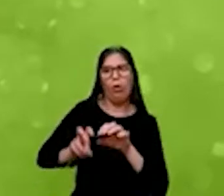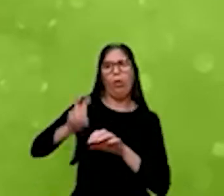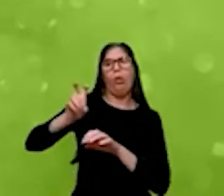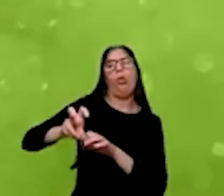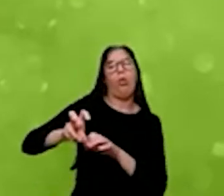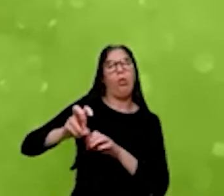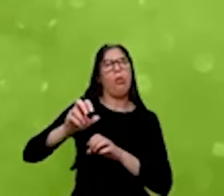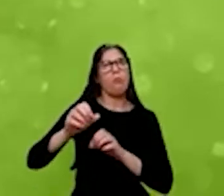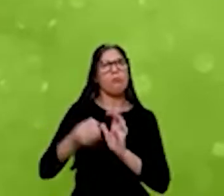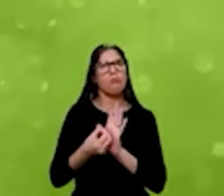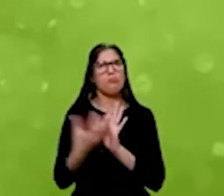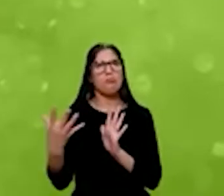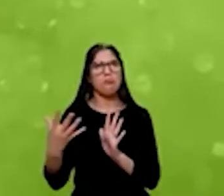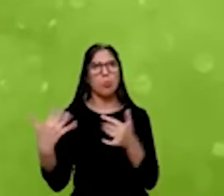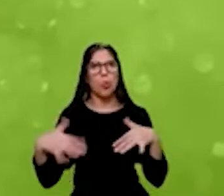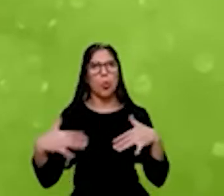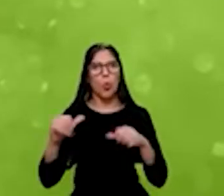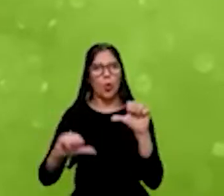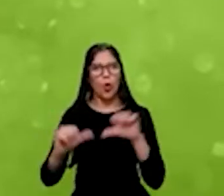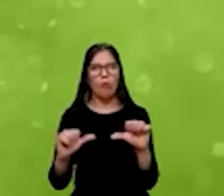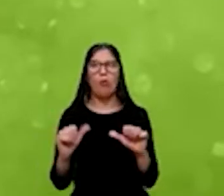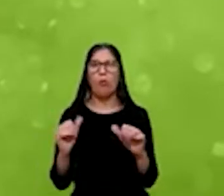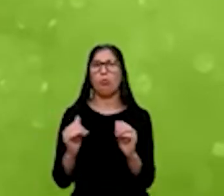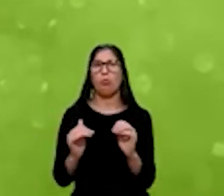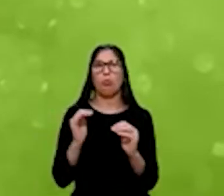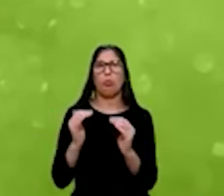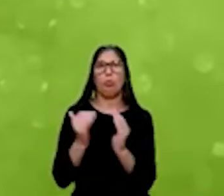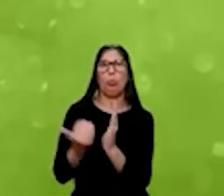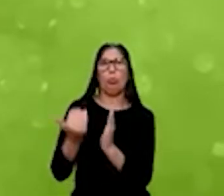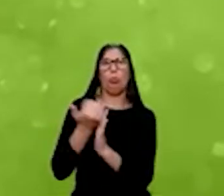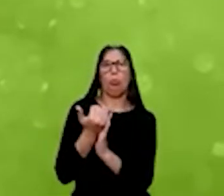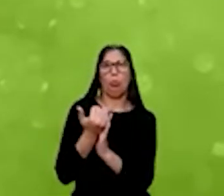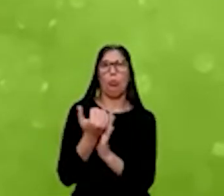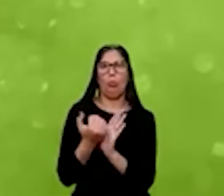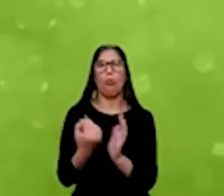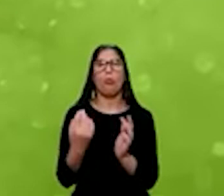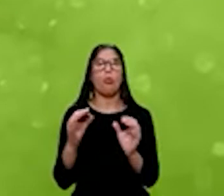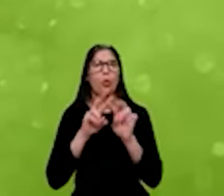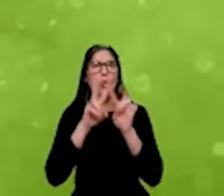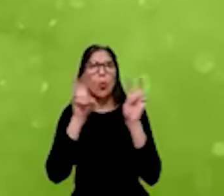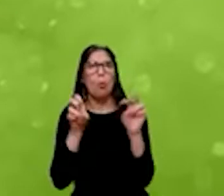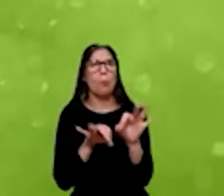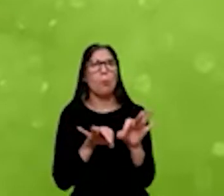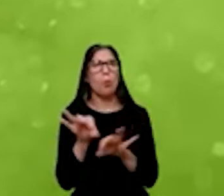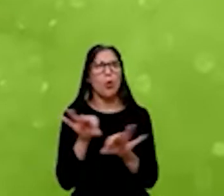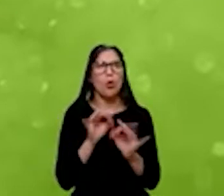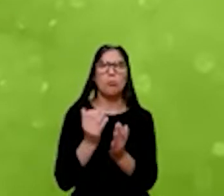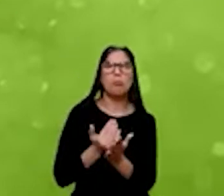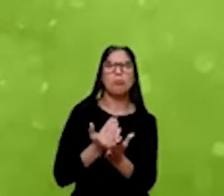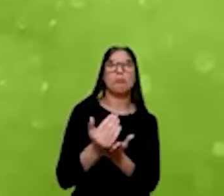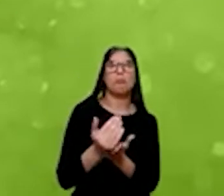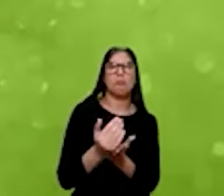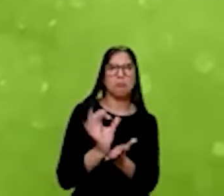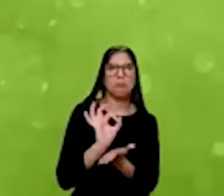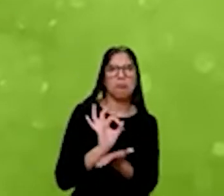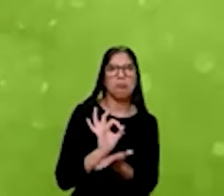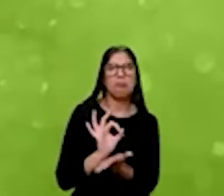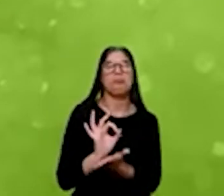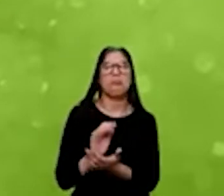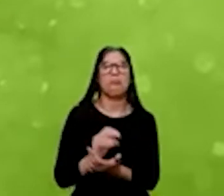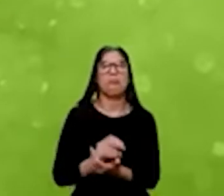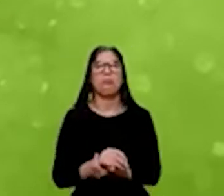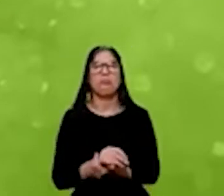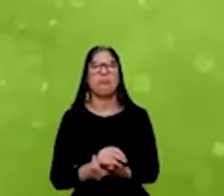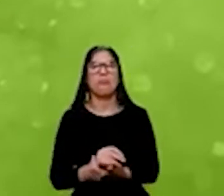bastante grande, principalmente no que a gente chama dos projetos iniciais, no jargão inglês dos